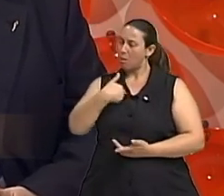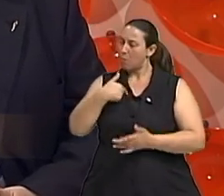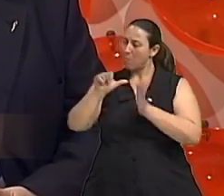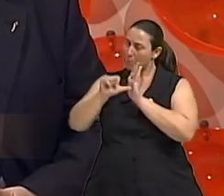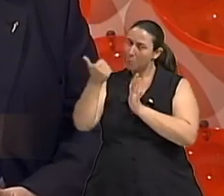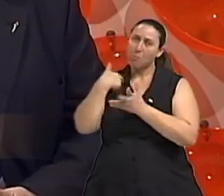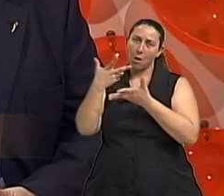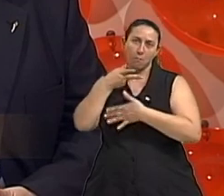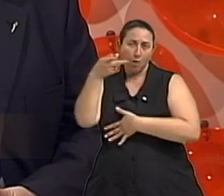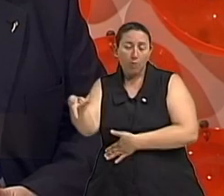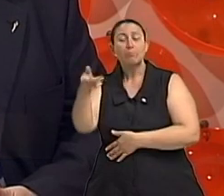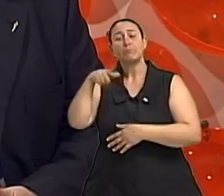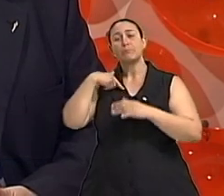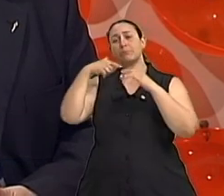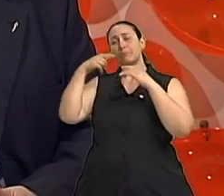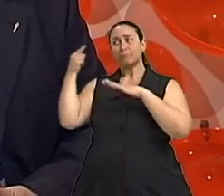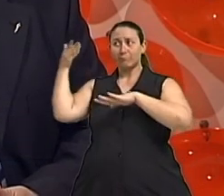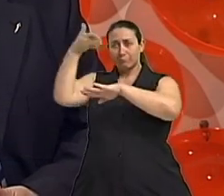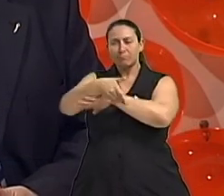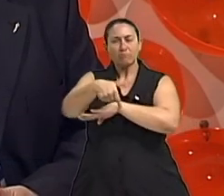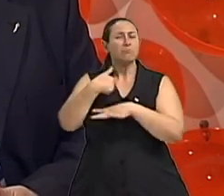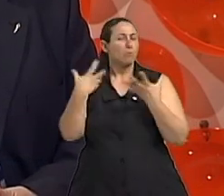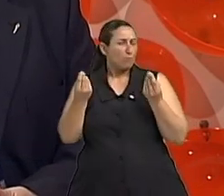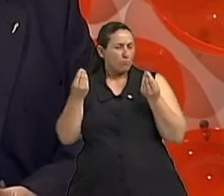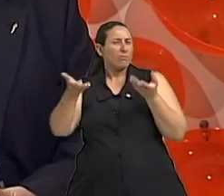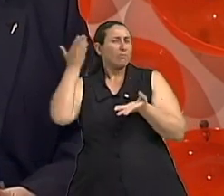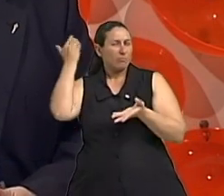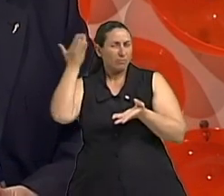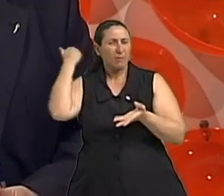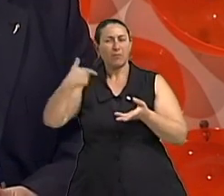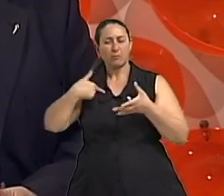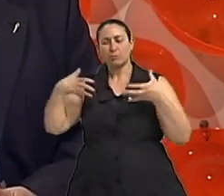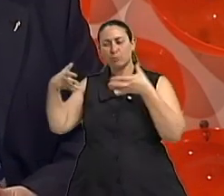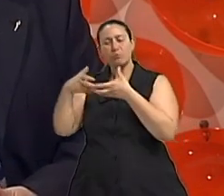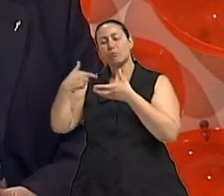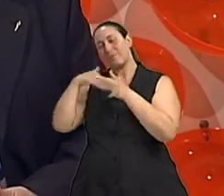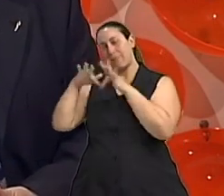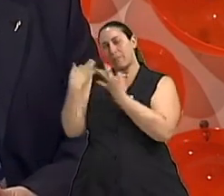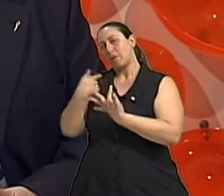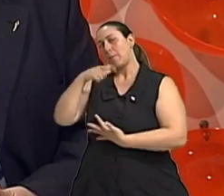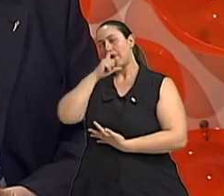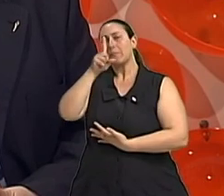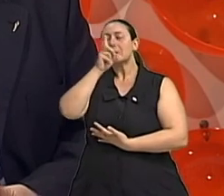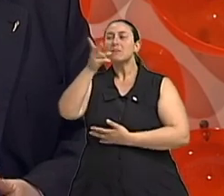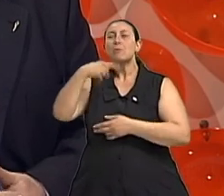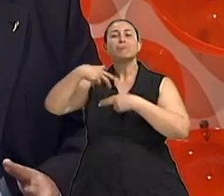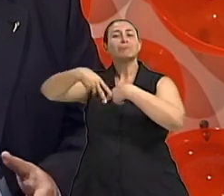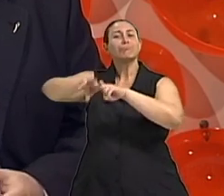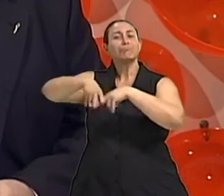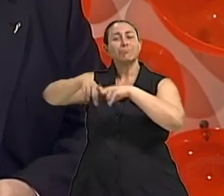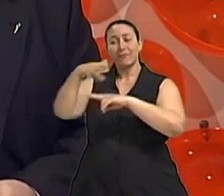Muitas tardes, passei com meus pais aqui na pracinha, aqui na frente, e até é uma honra.